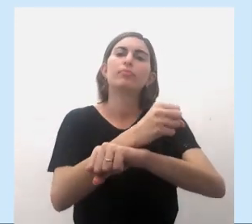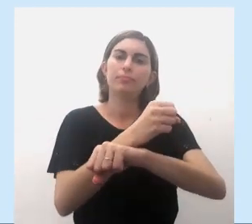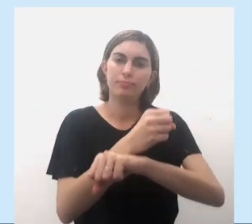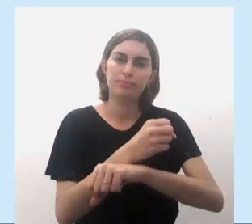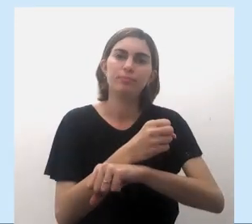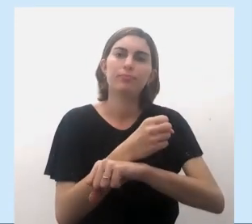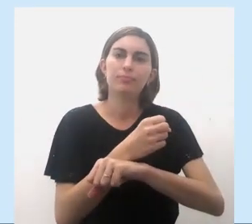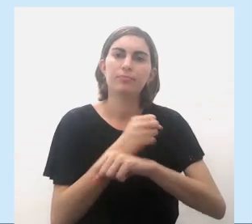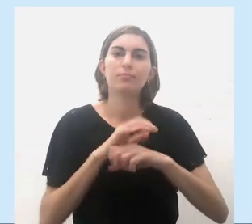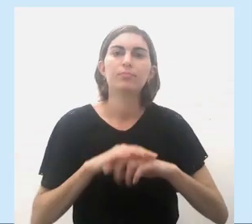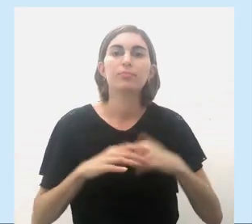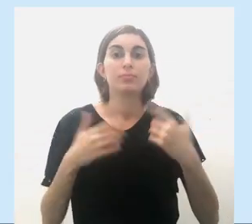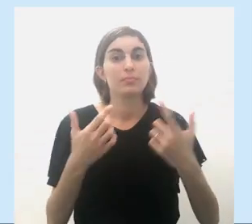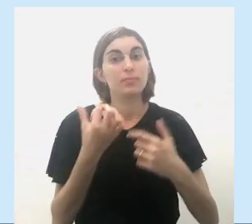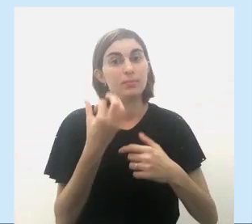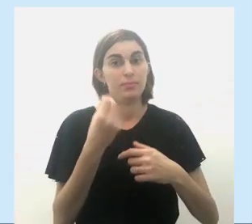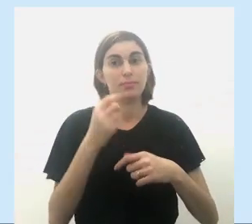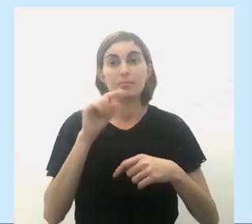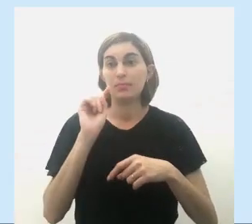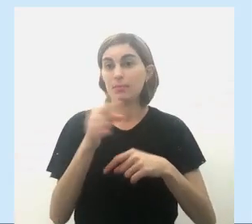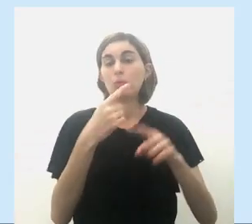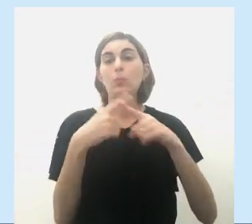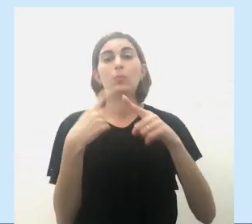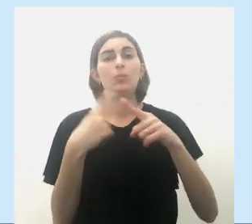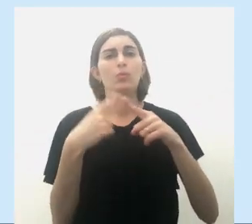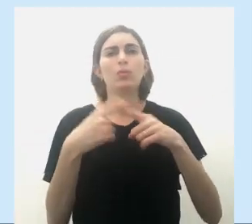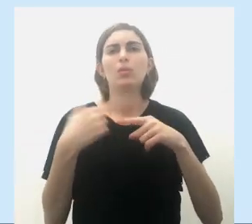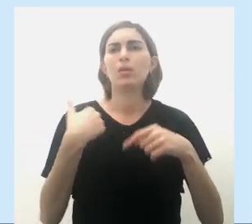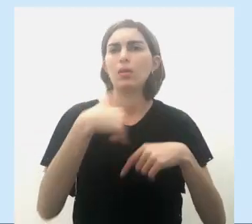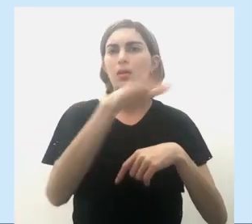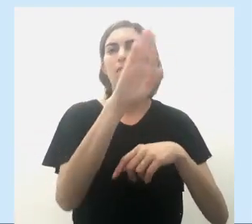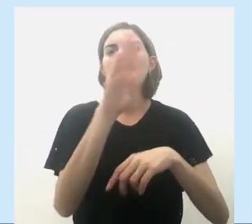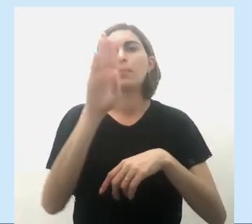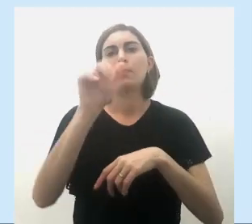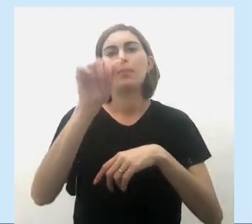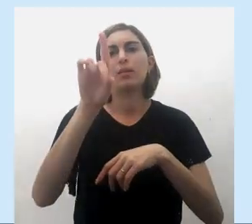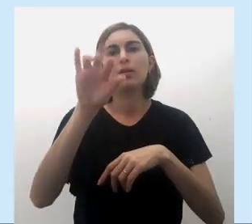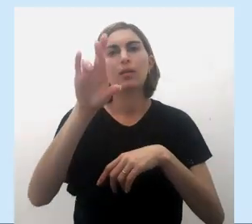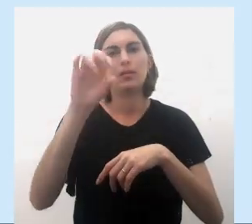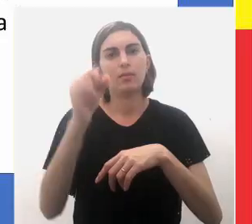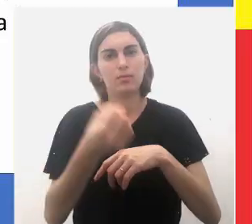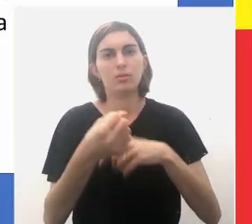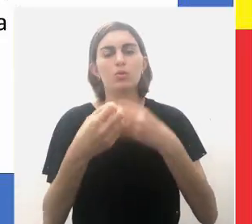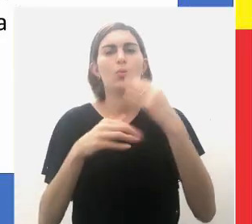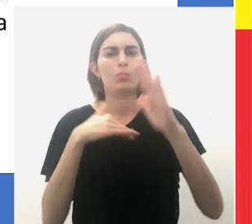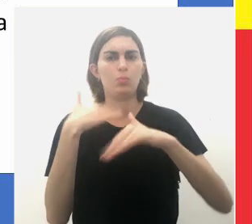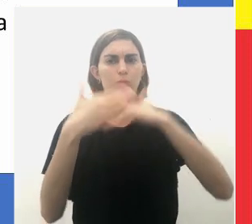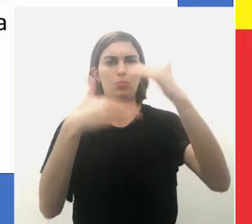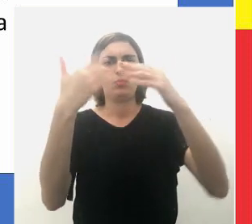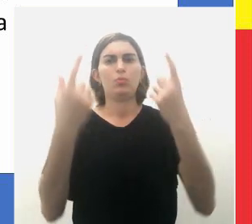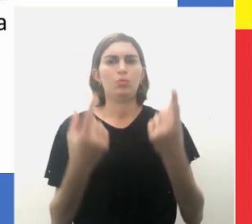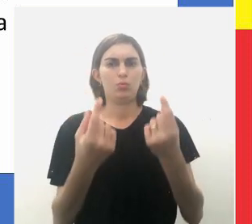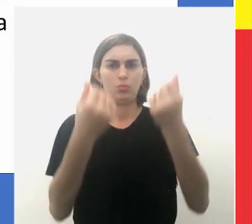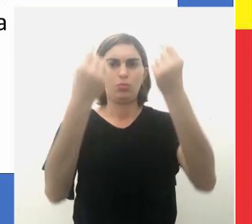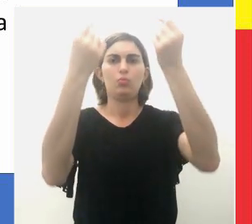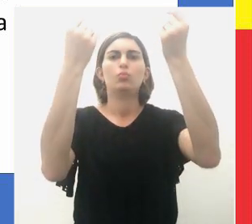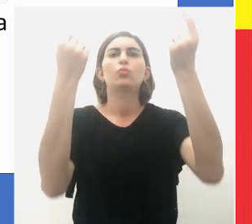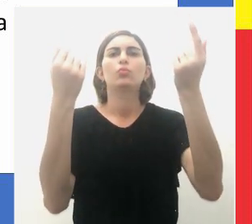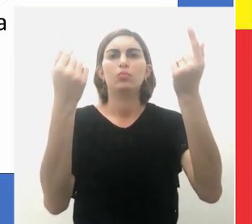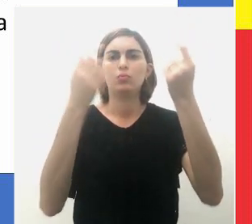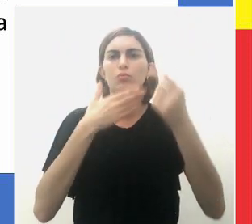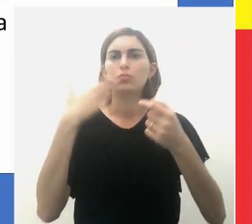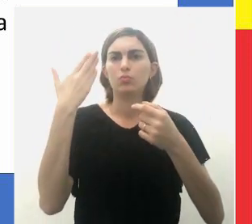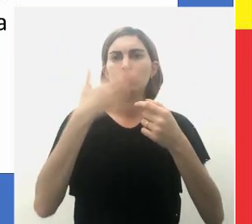sistema interno. Mais de 60 mil. Por quê? Levados por quê? Pelas bandeirantes. Com o crescimento da economia